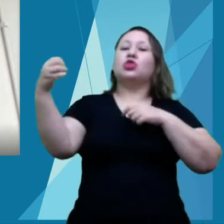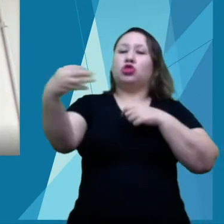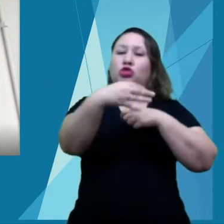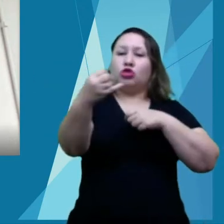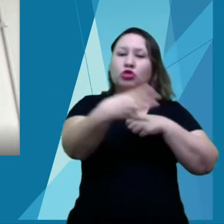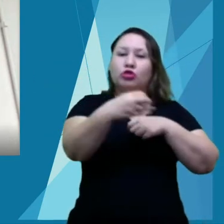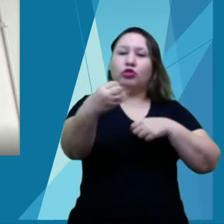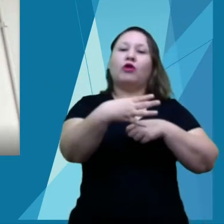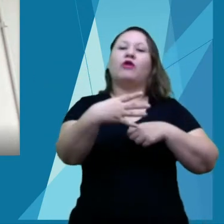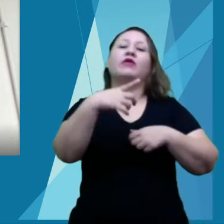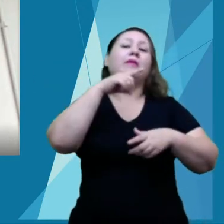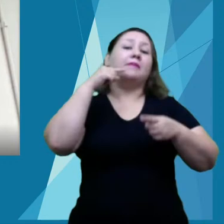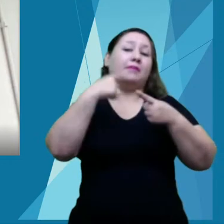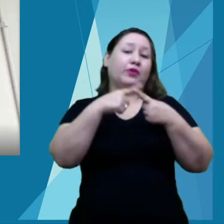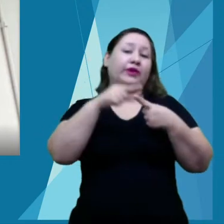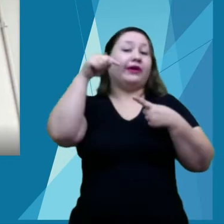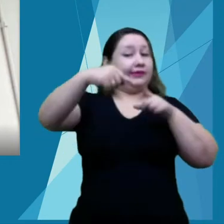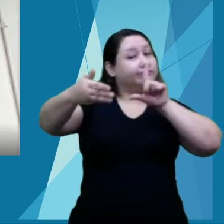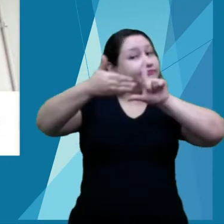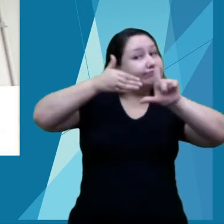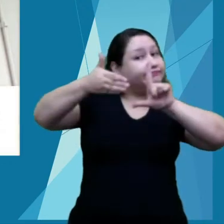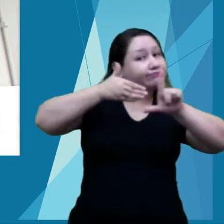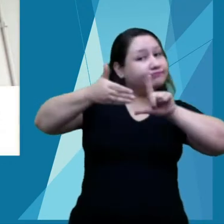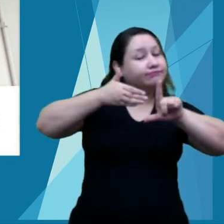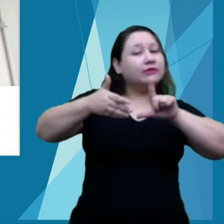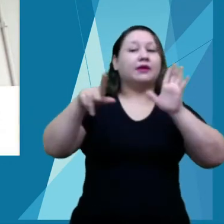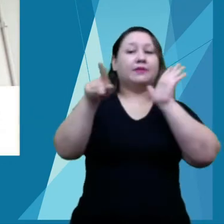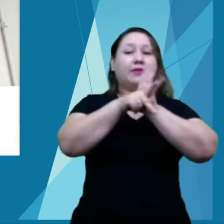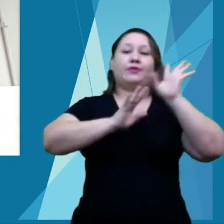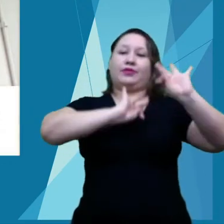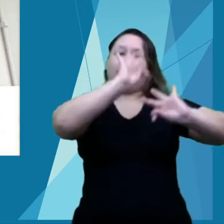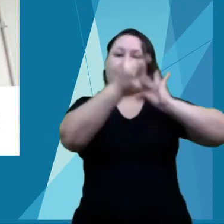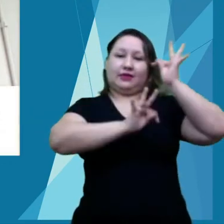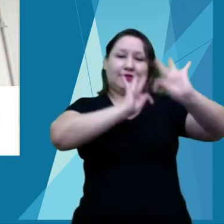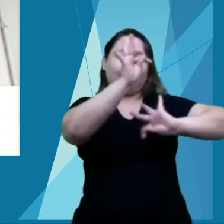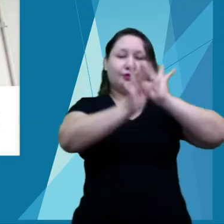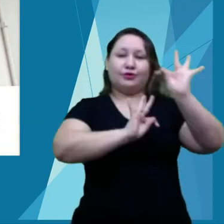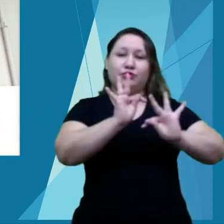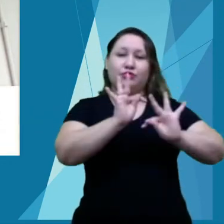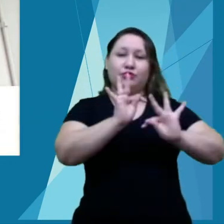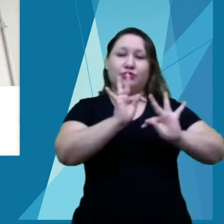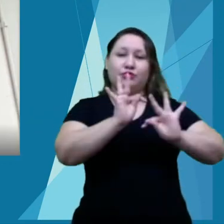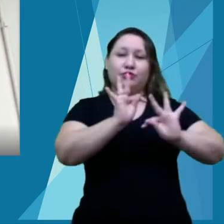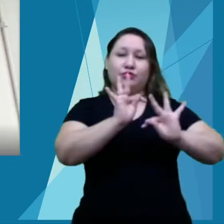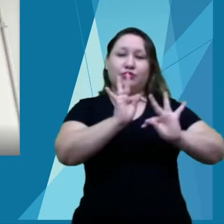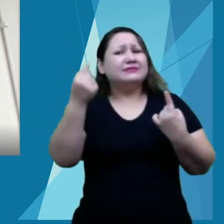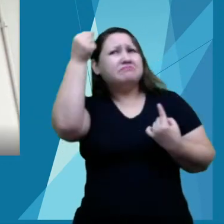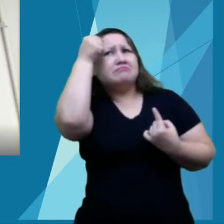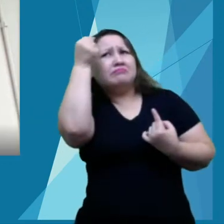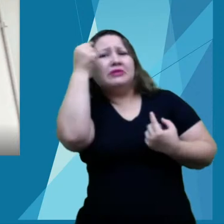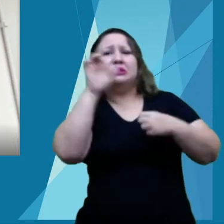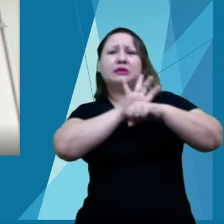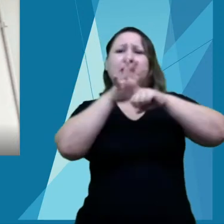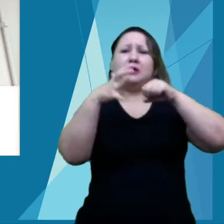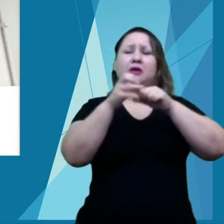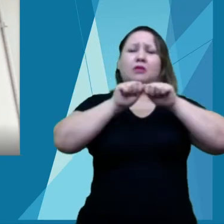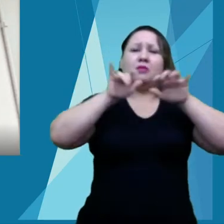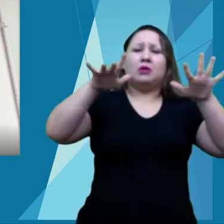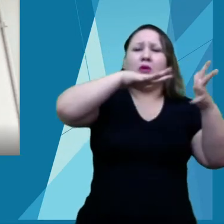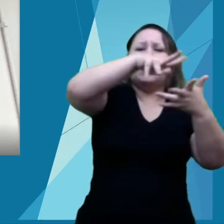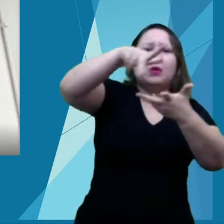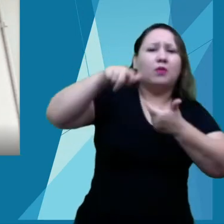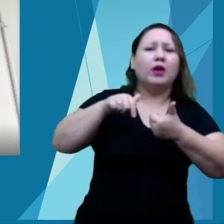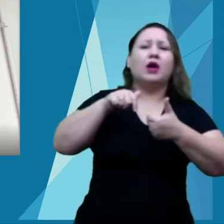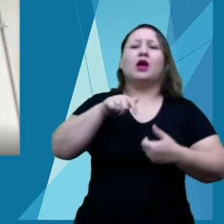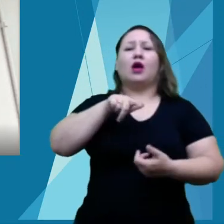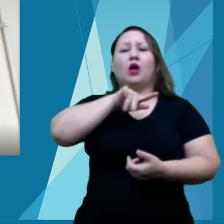100% digital. Mesmo em meio à pandemia, não poderíamos deixar de realizar isso e apresentar para a